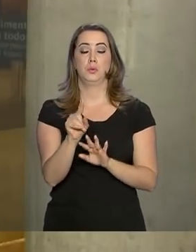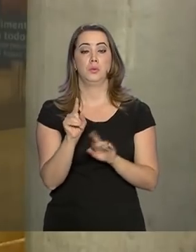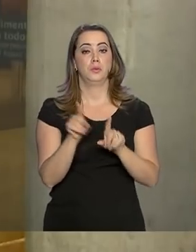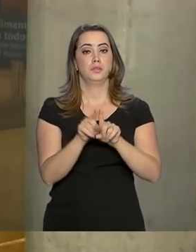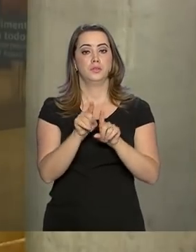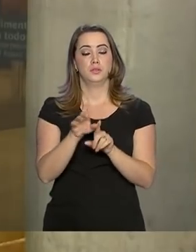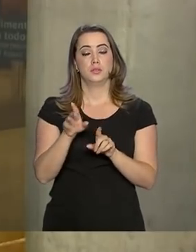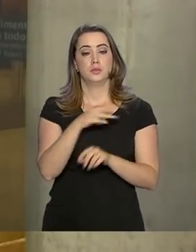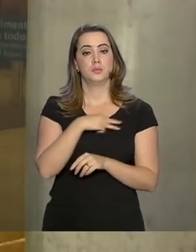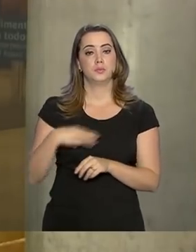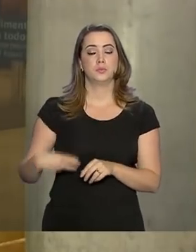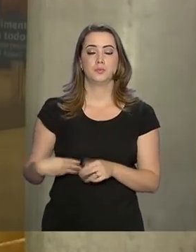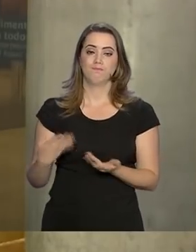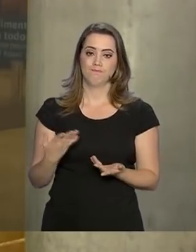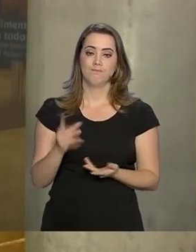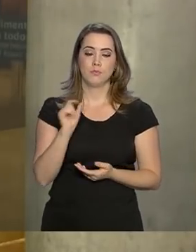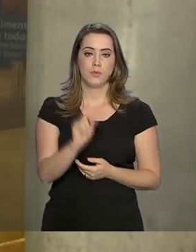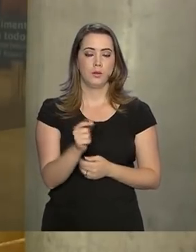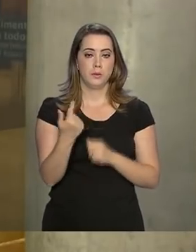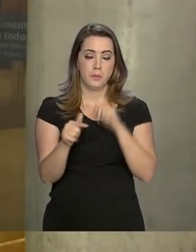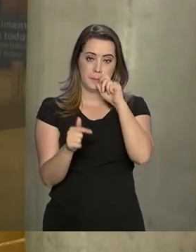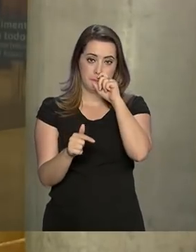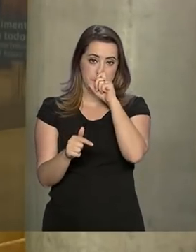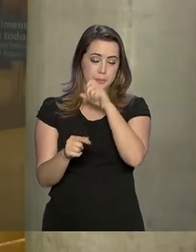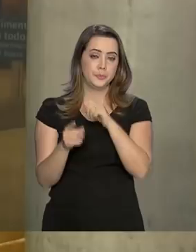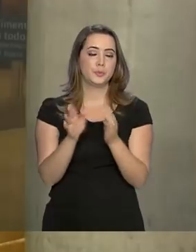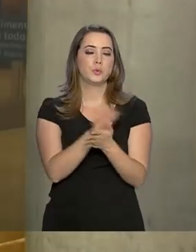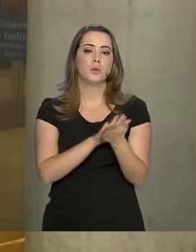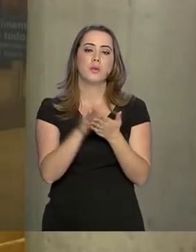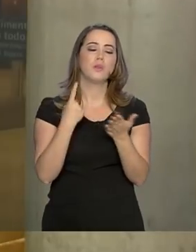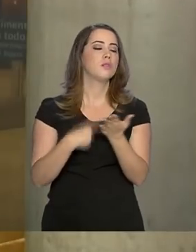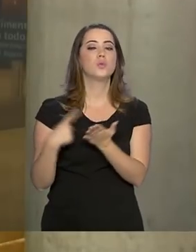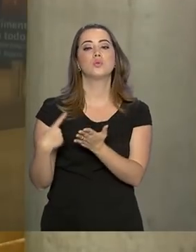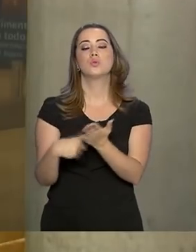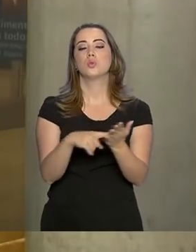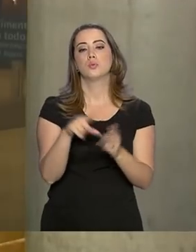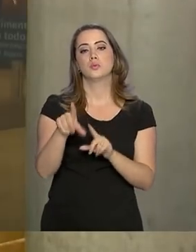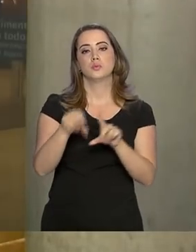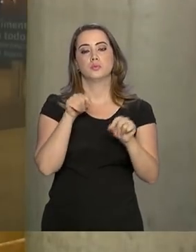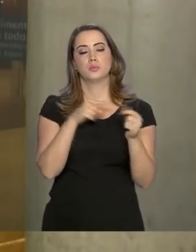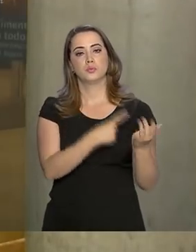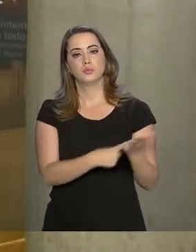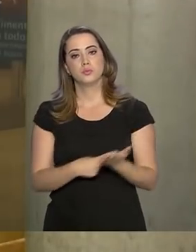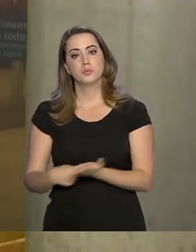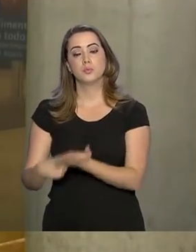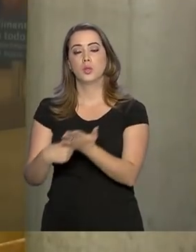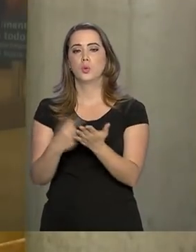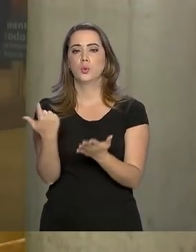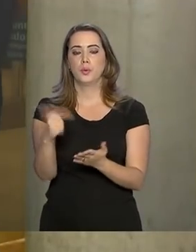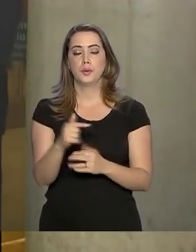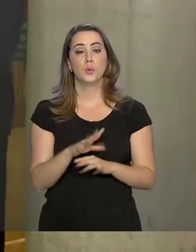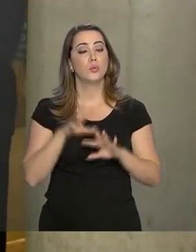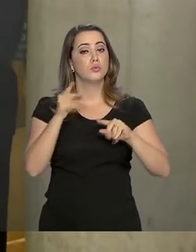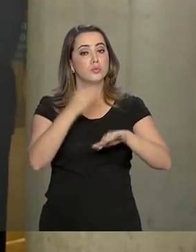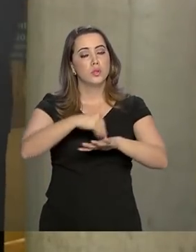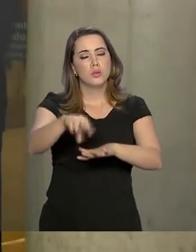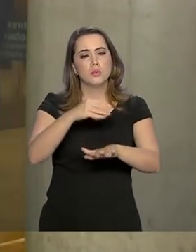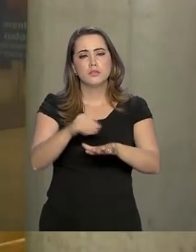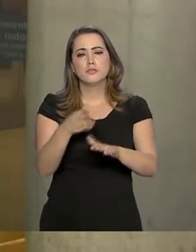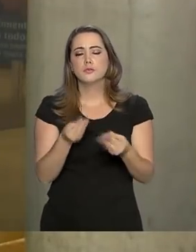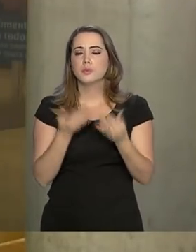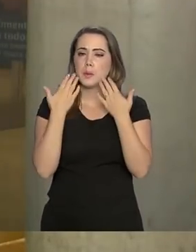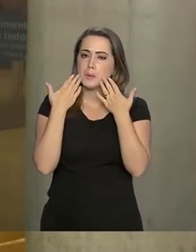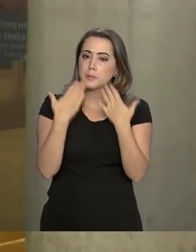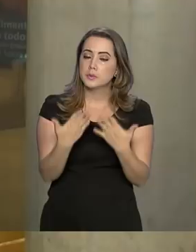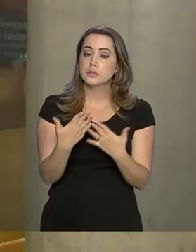os ministros. Ainda não há nenhum compromisso definido na agenda. Todas essas informações foram passadas